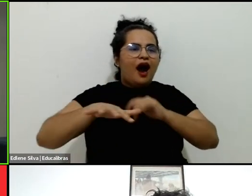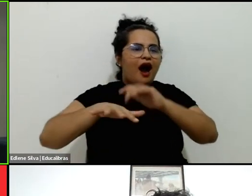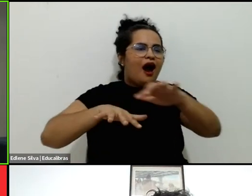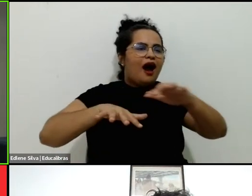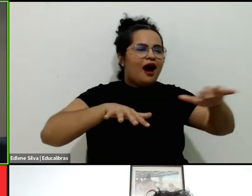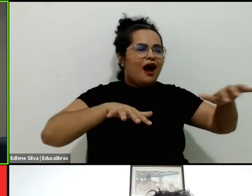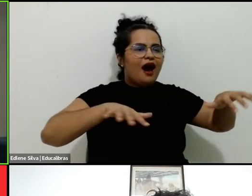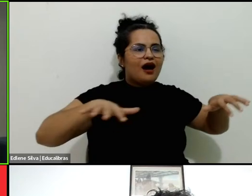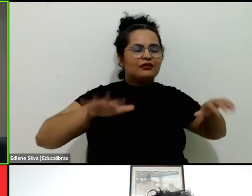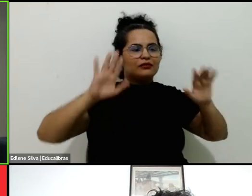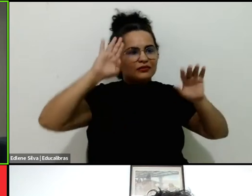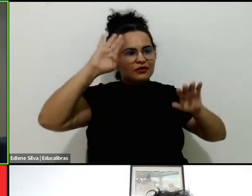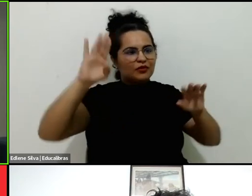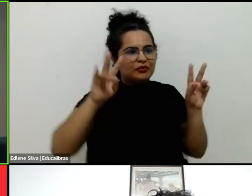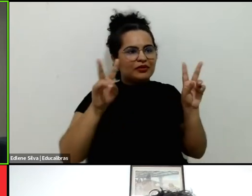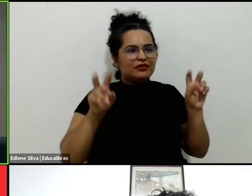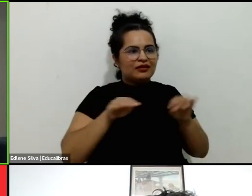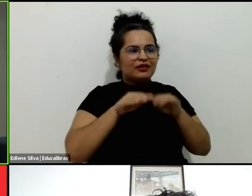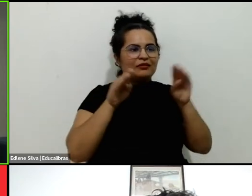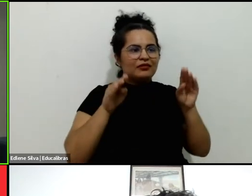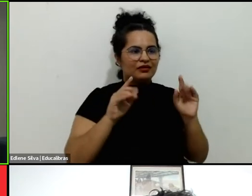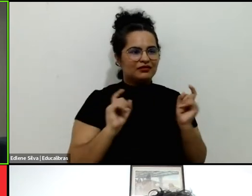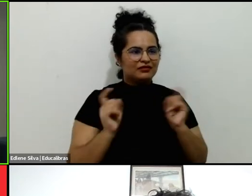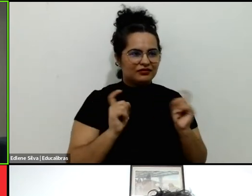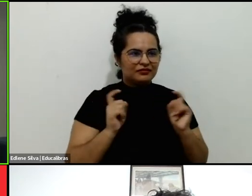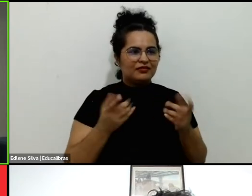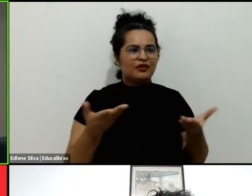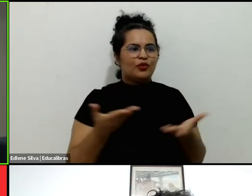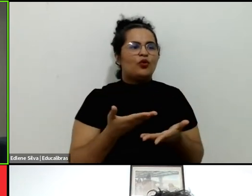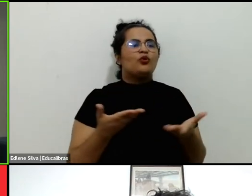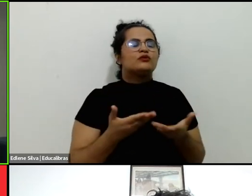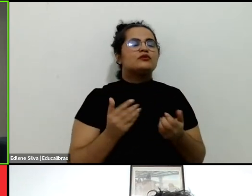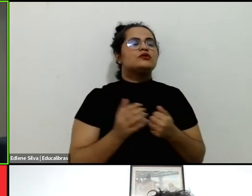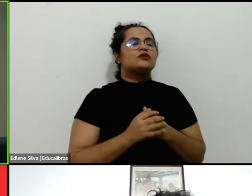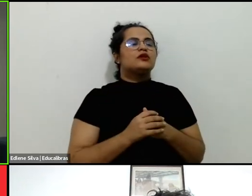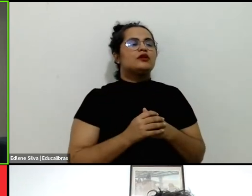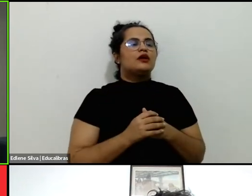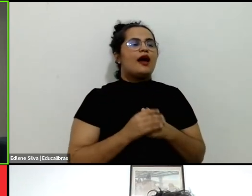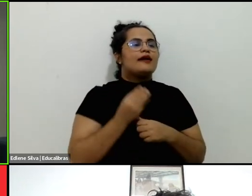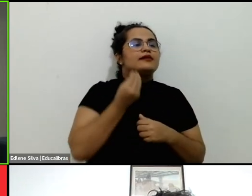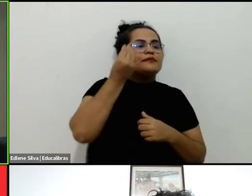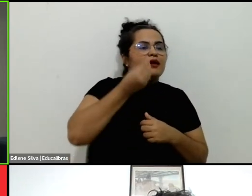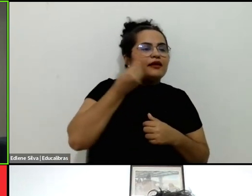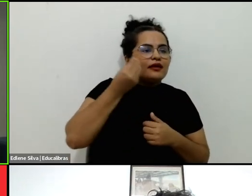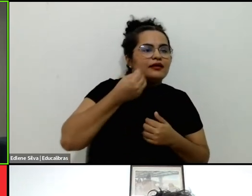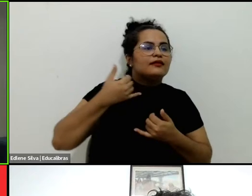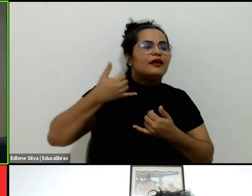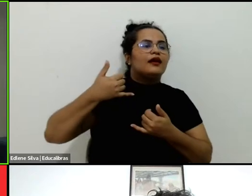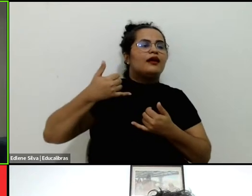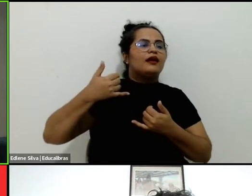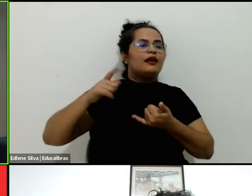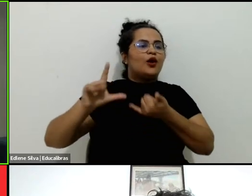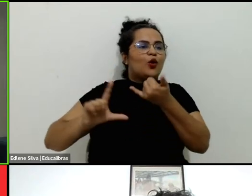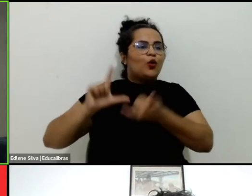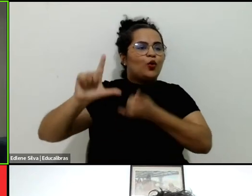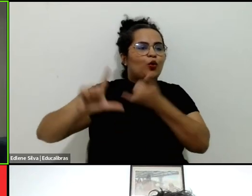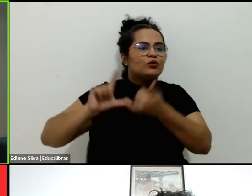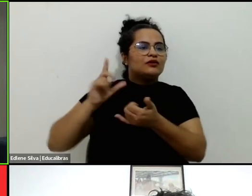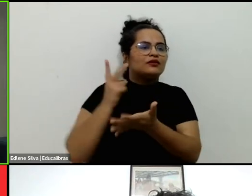mesa redonda, vamos verificar que a experiência lúdica sempre foi predominantemente presencial,